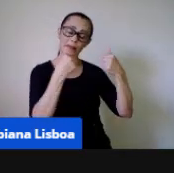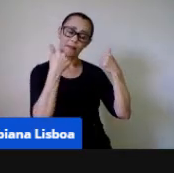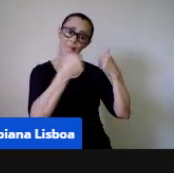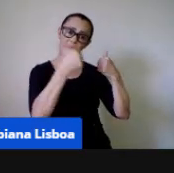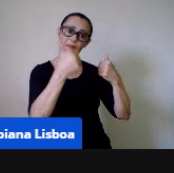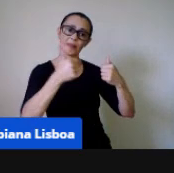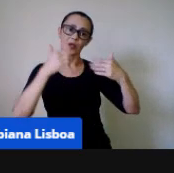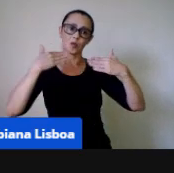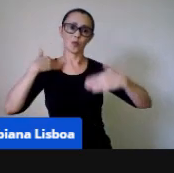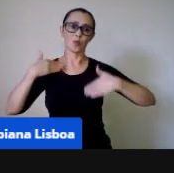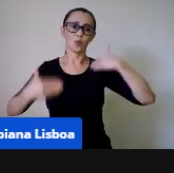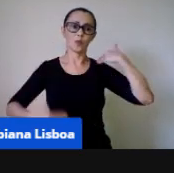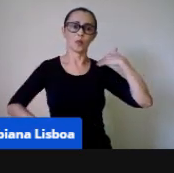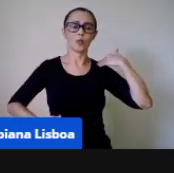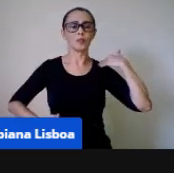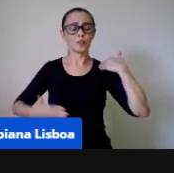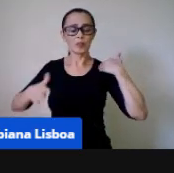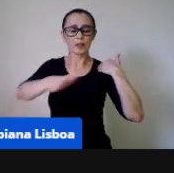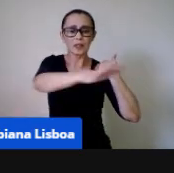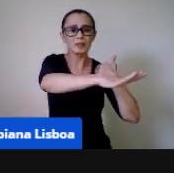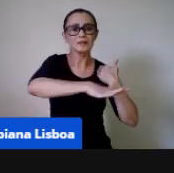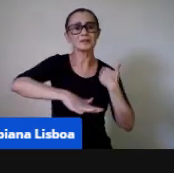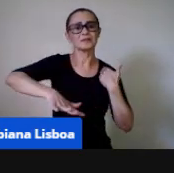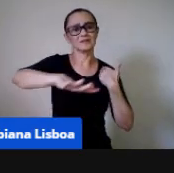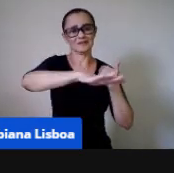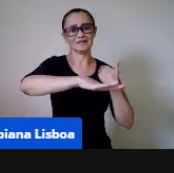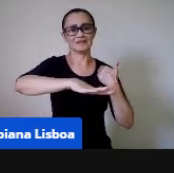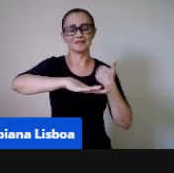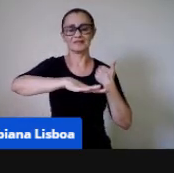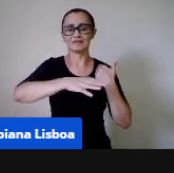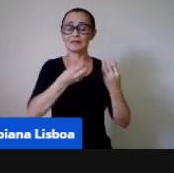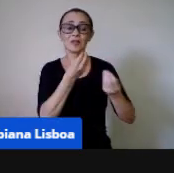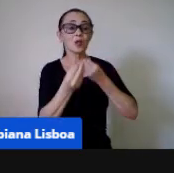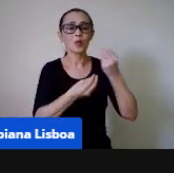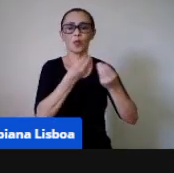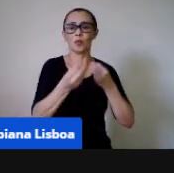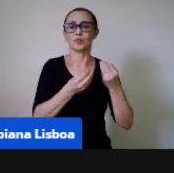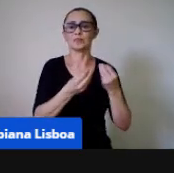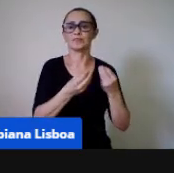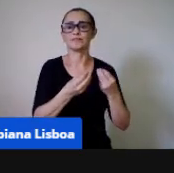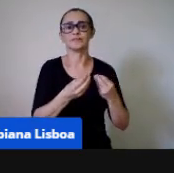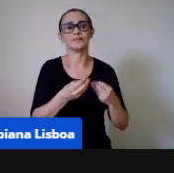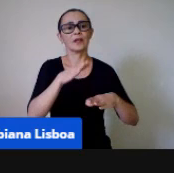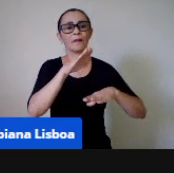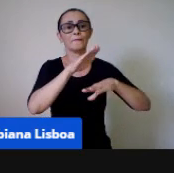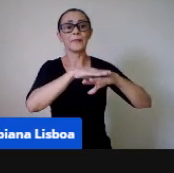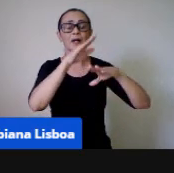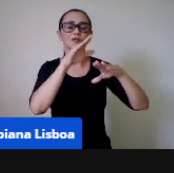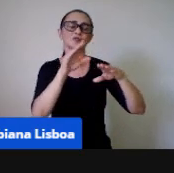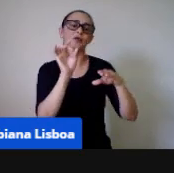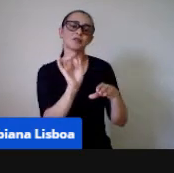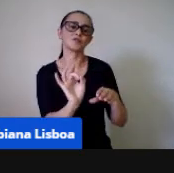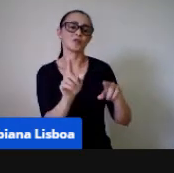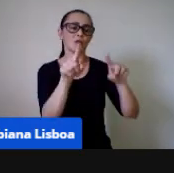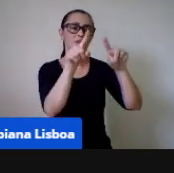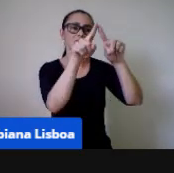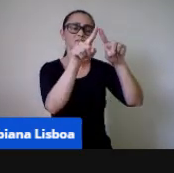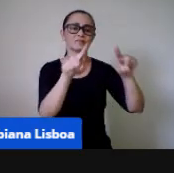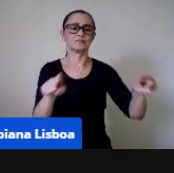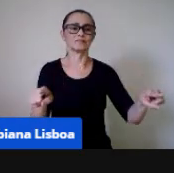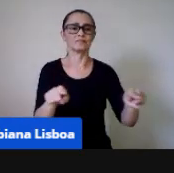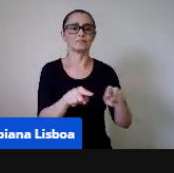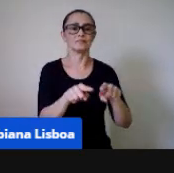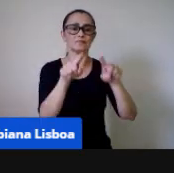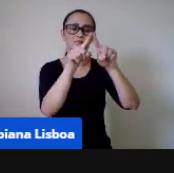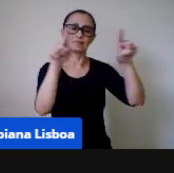corpo no espaço, né, então, vai muito além, né, das formas geométricas. A gente tem, né, dentro